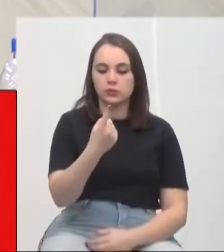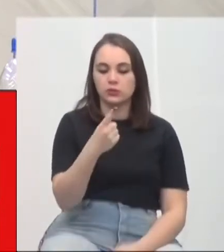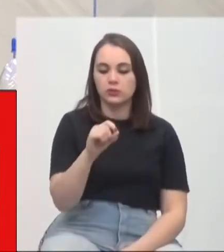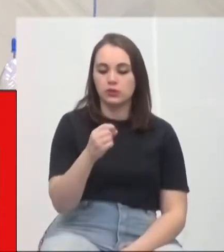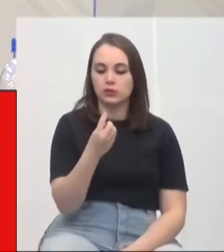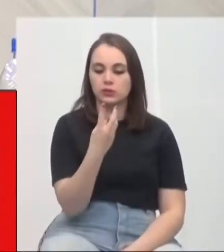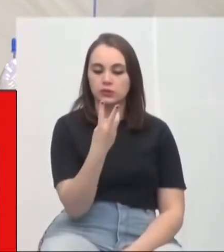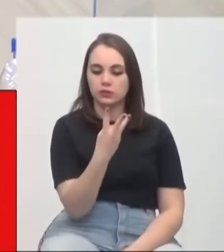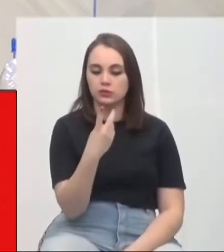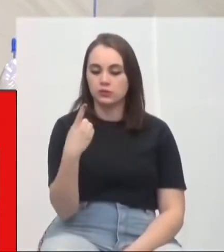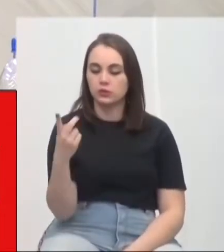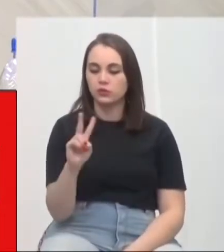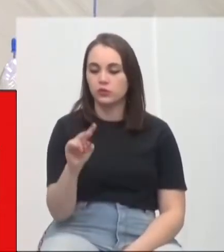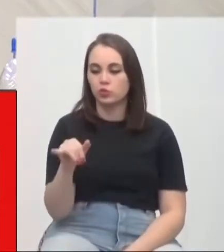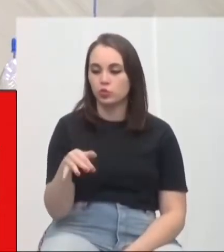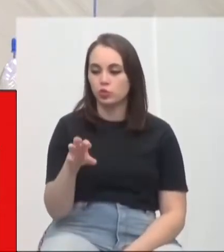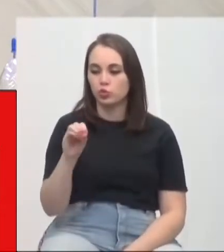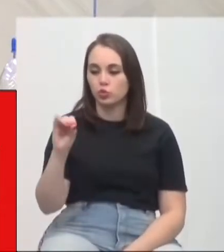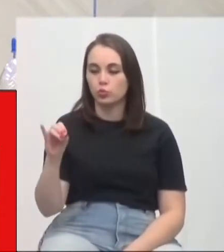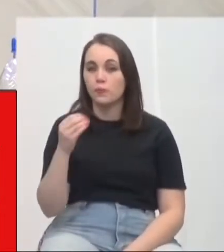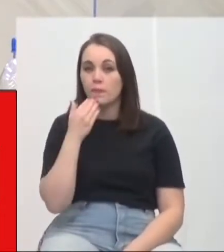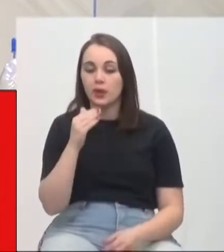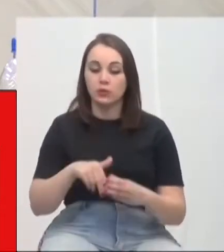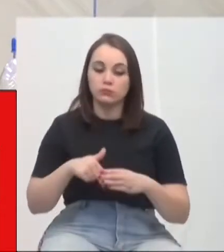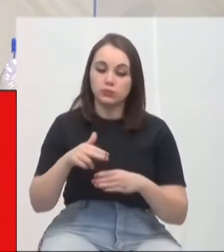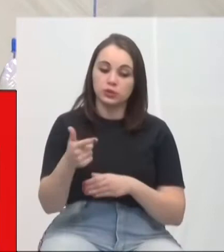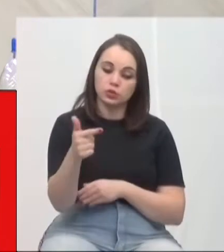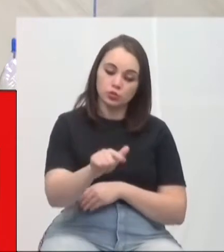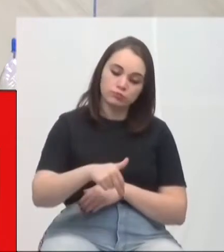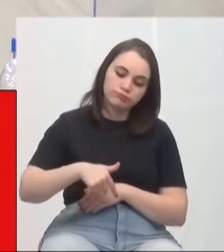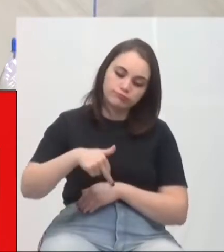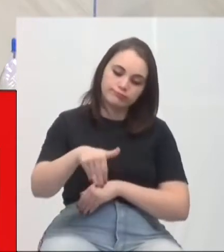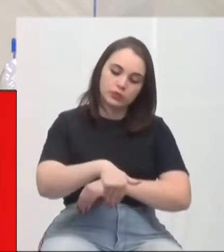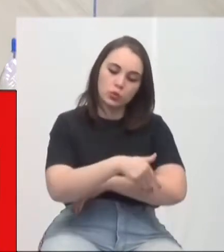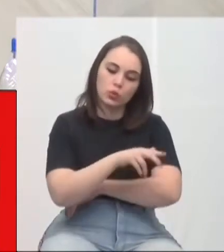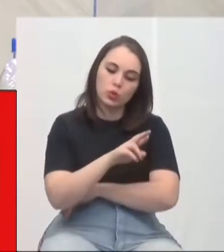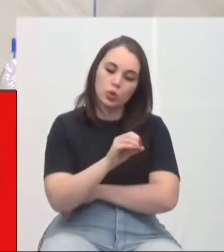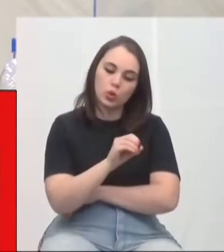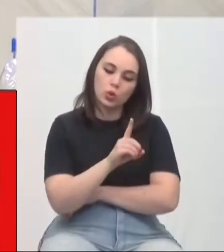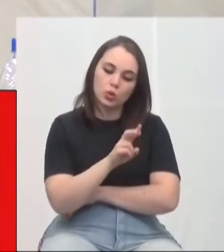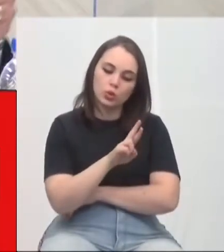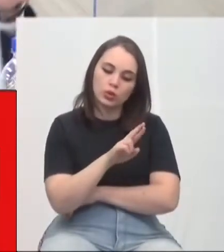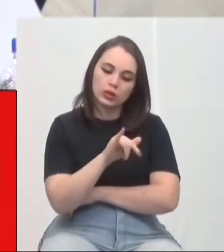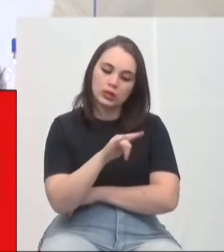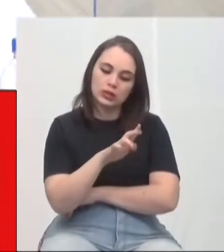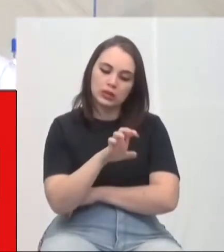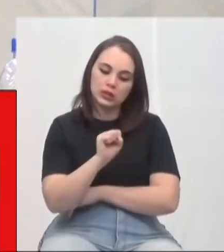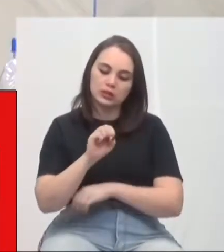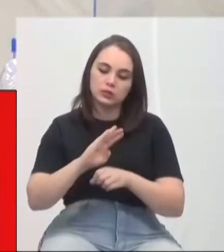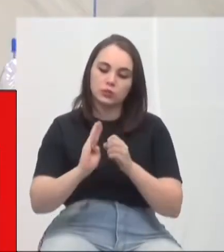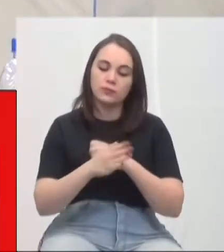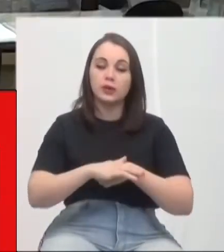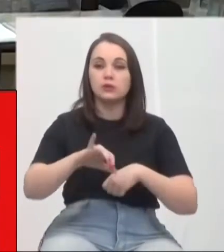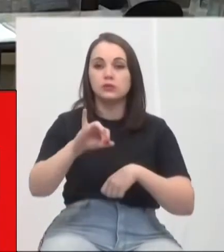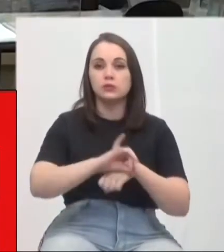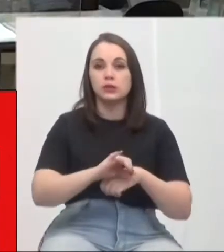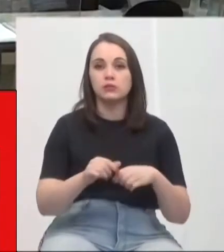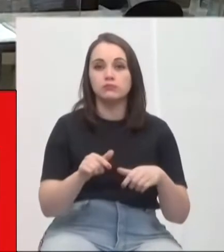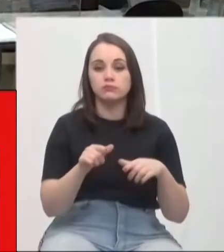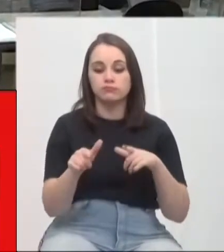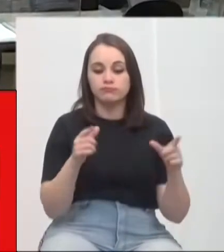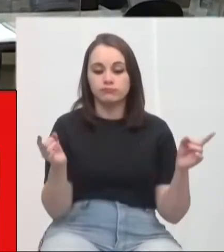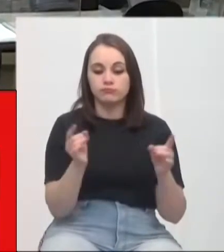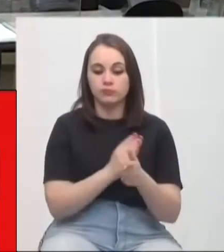Júlio Kaminski, pintura na faixa de pedestre, localizado na rua Rodrigues Alves, no bairro Centro. Terminado o grande